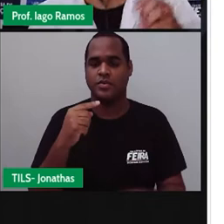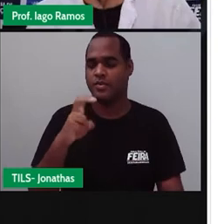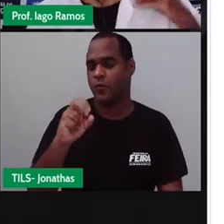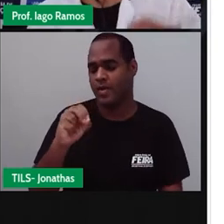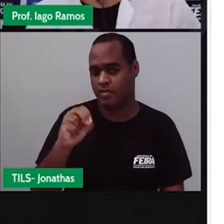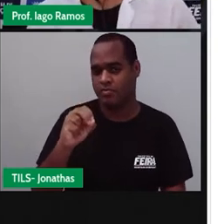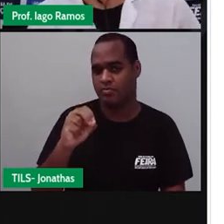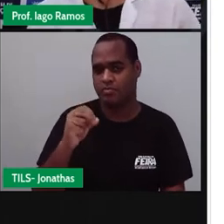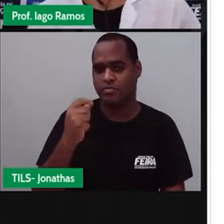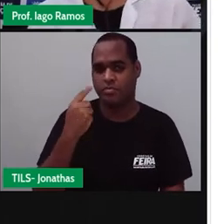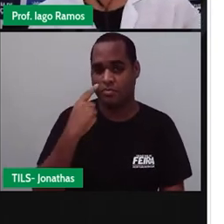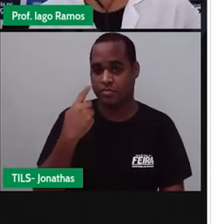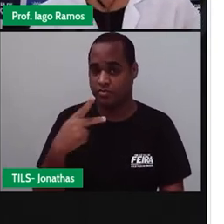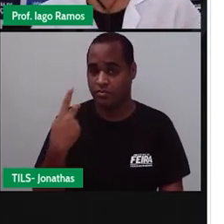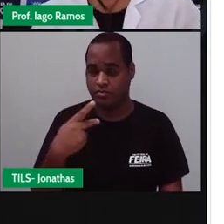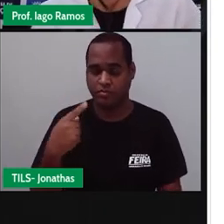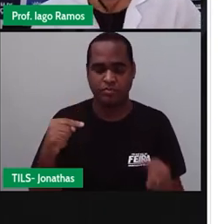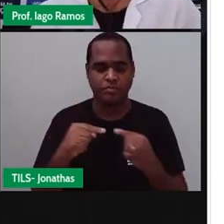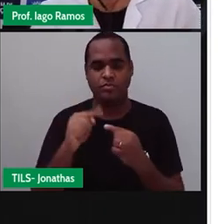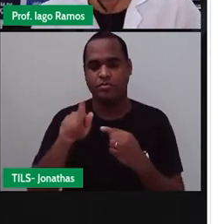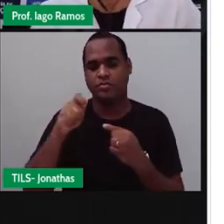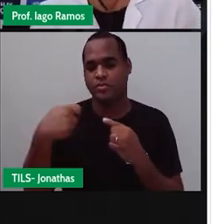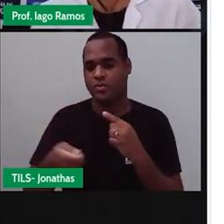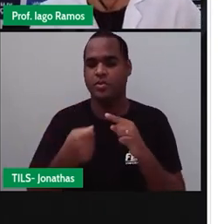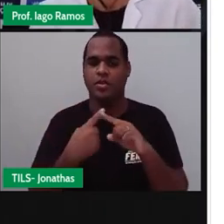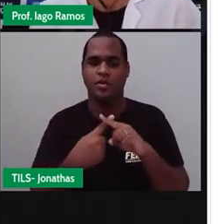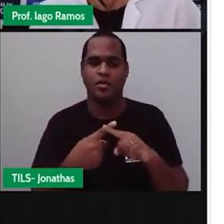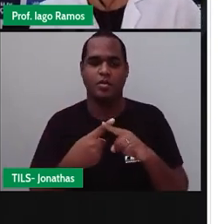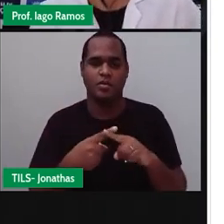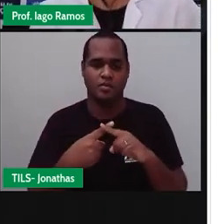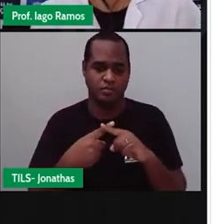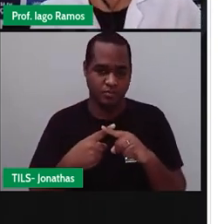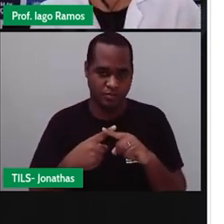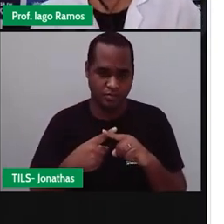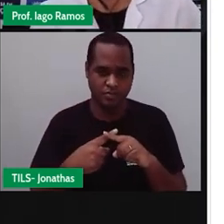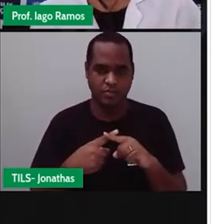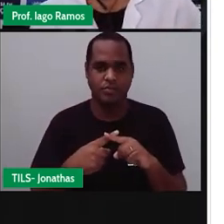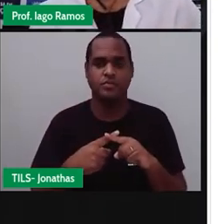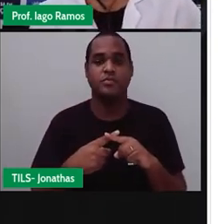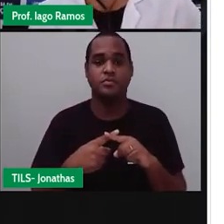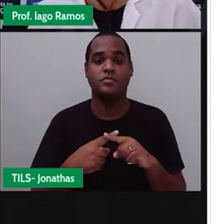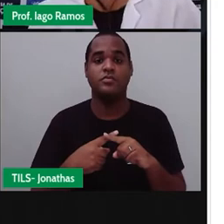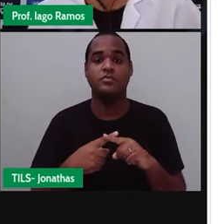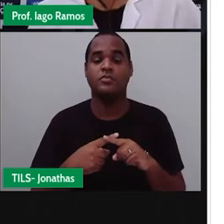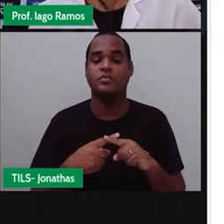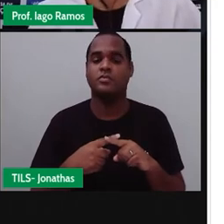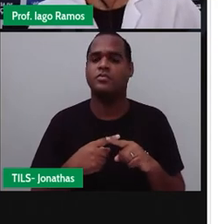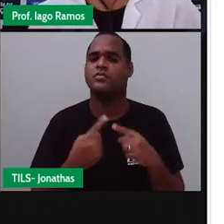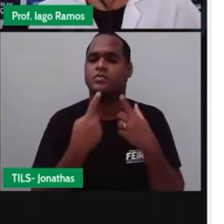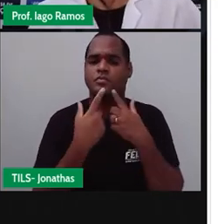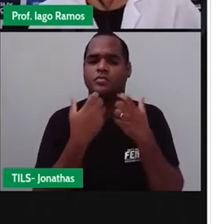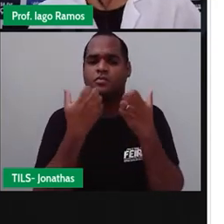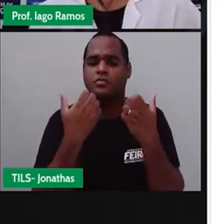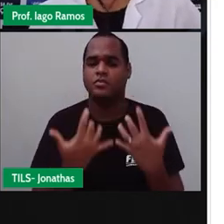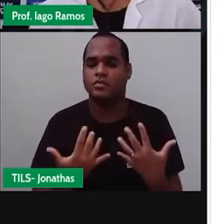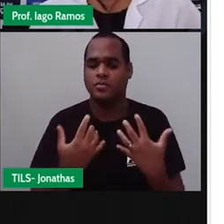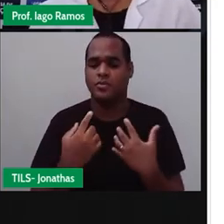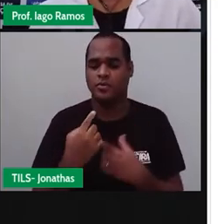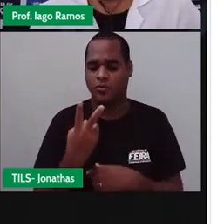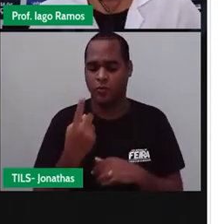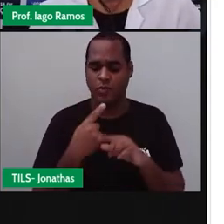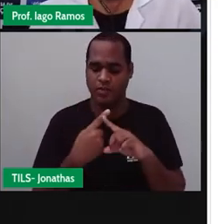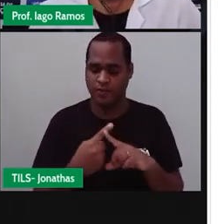é o pontinho que representa a multiplicação. Agora acompanhem comigo. Como é que eu faço duas